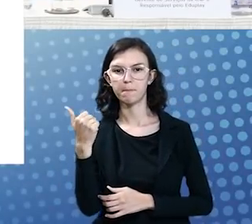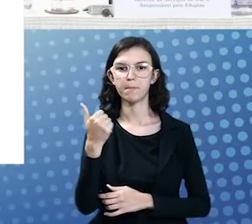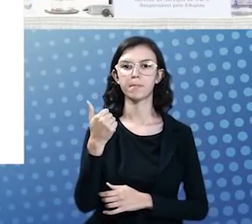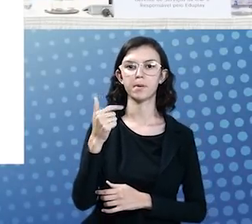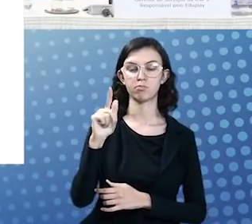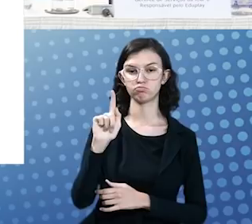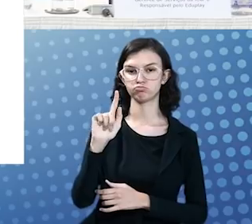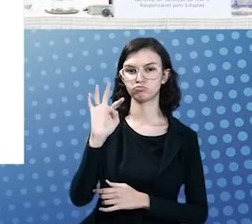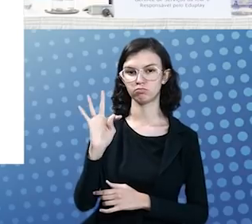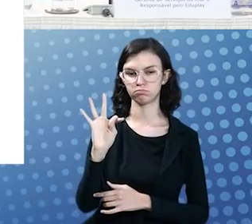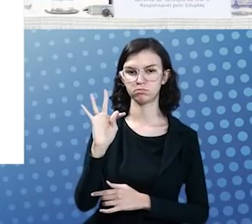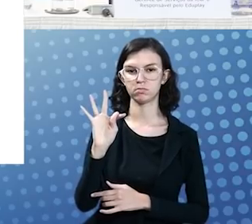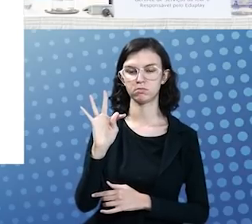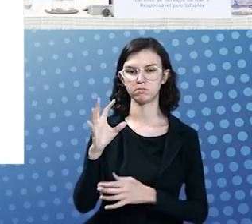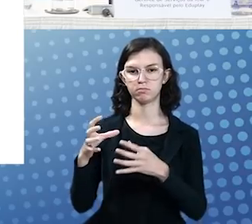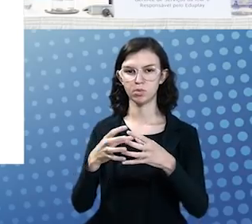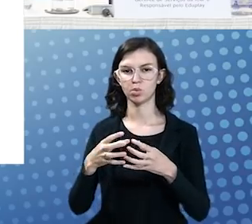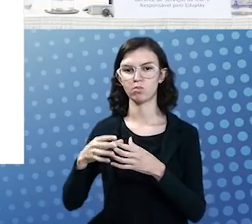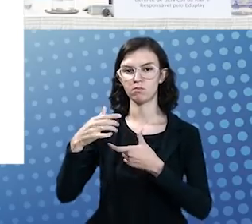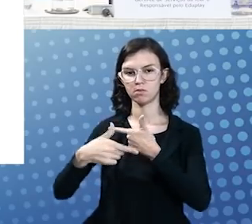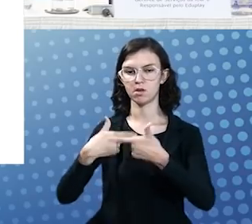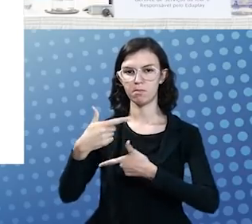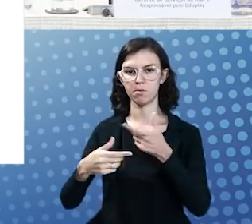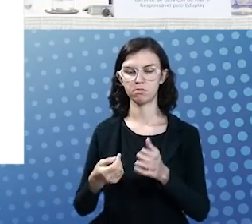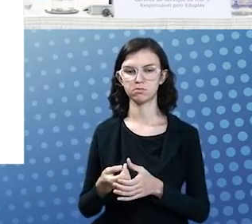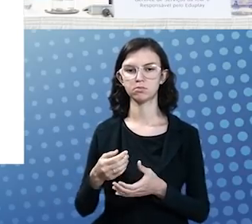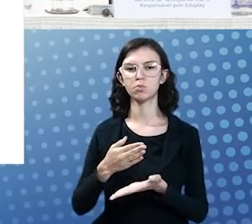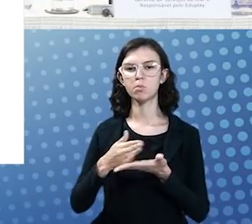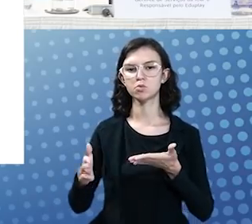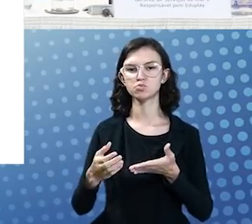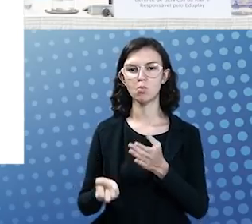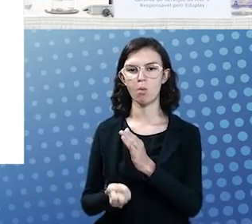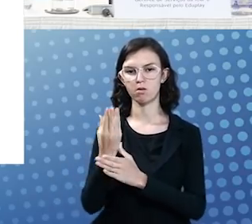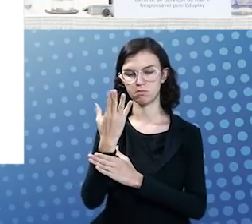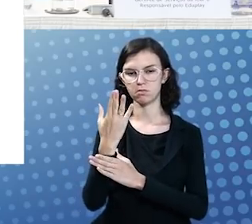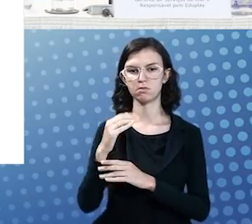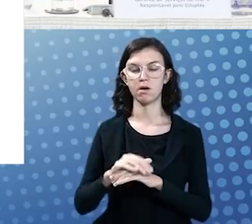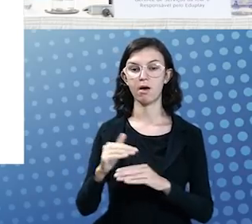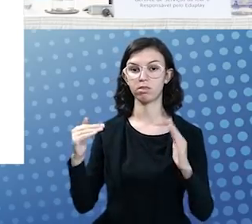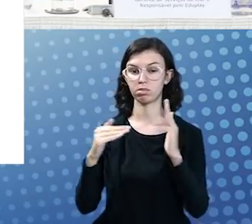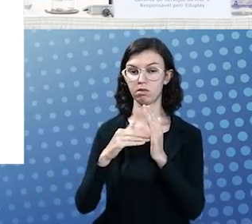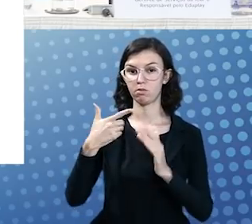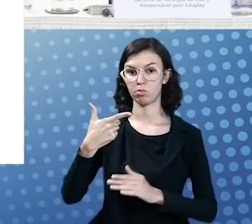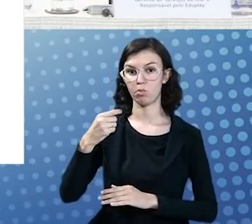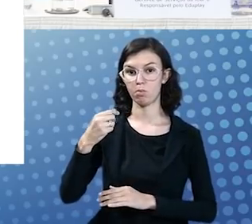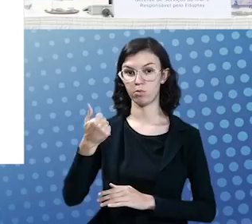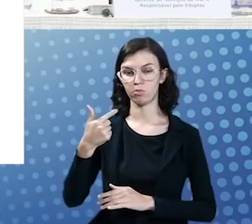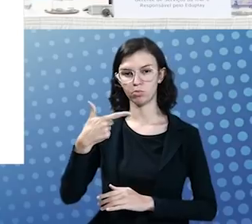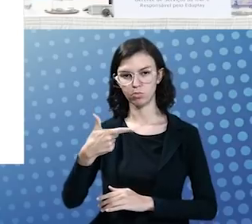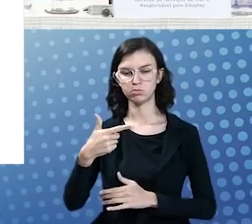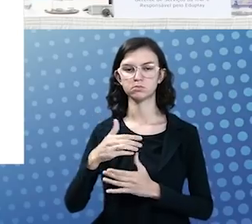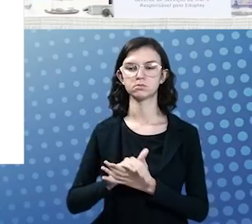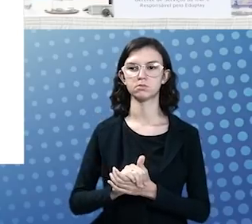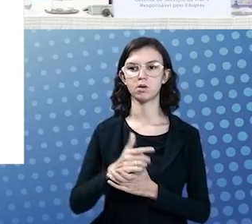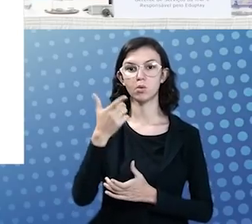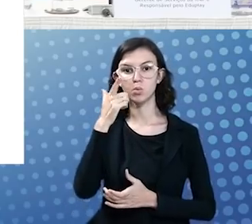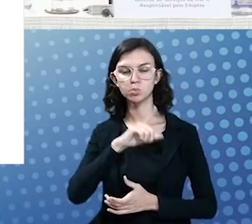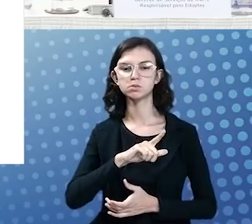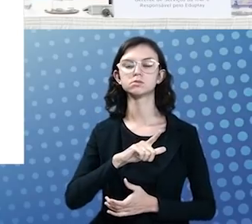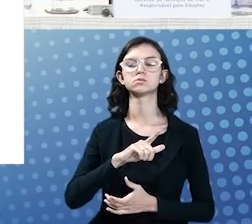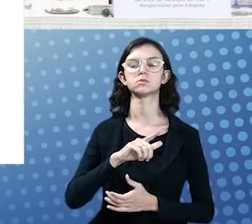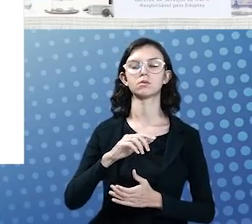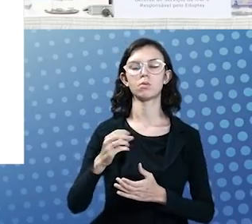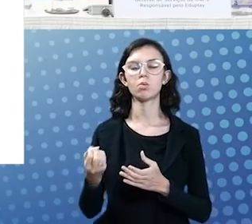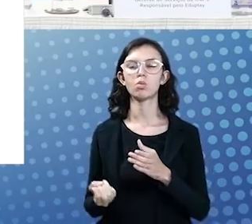GT que começou a construir isso até 2012 para termos de fato um novo serviço.